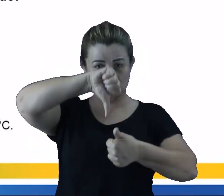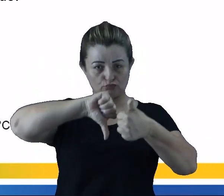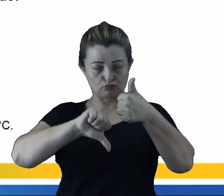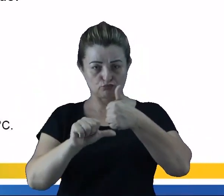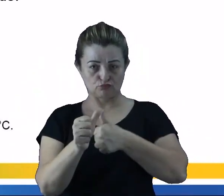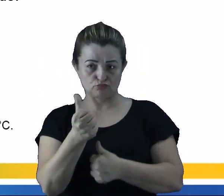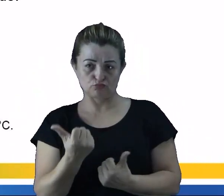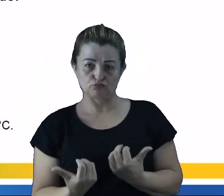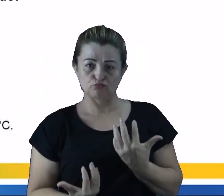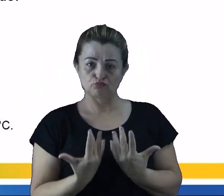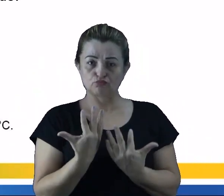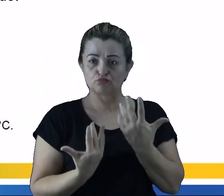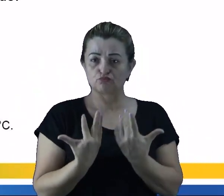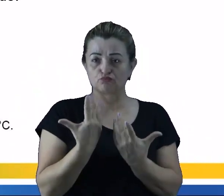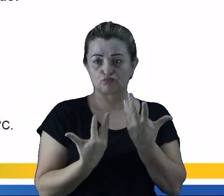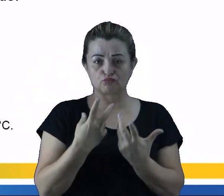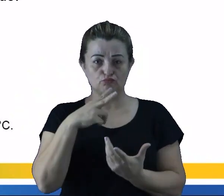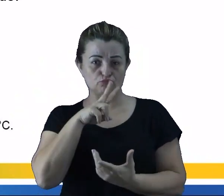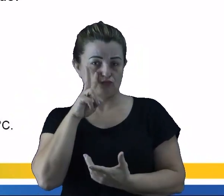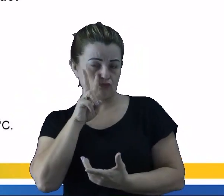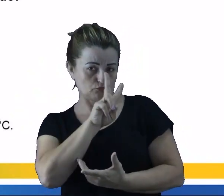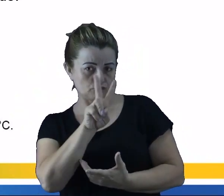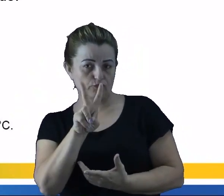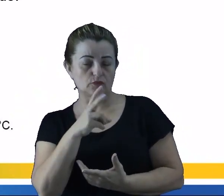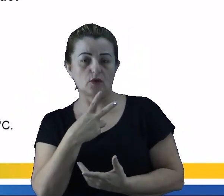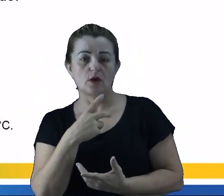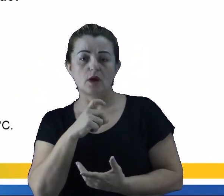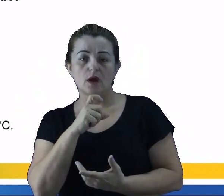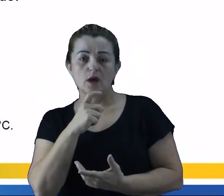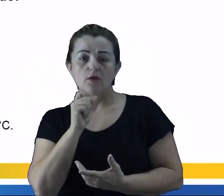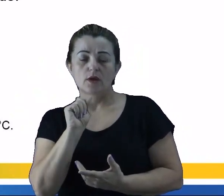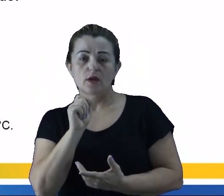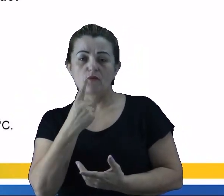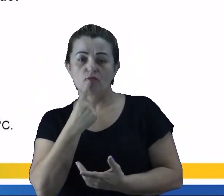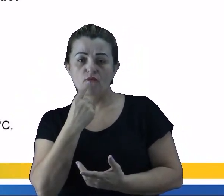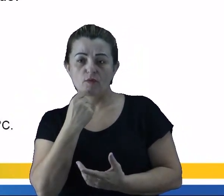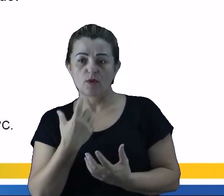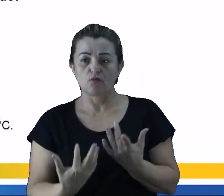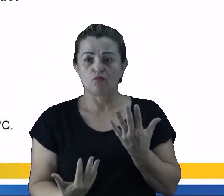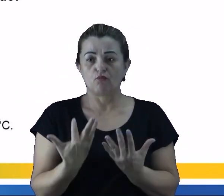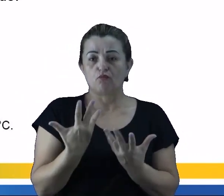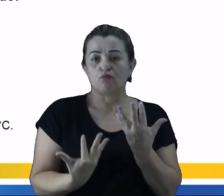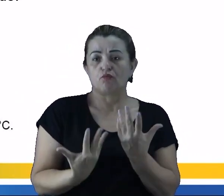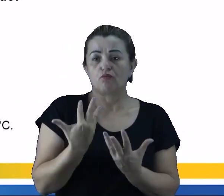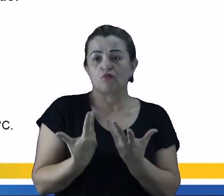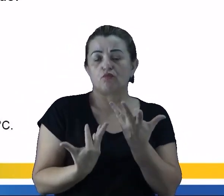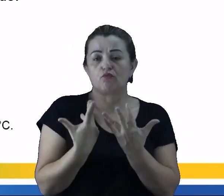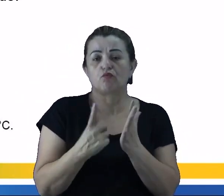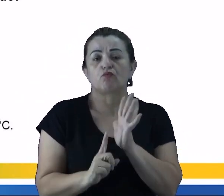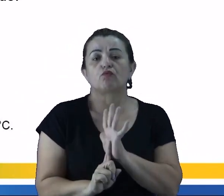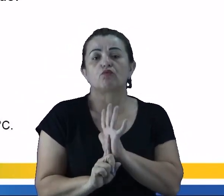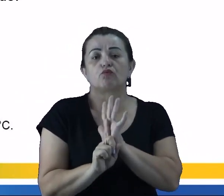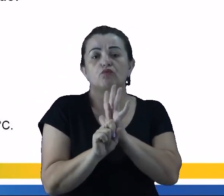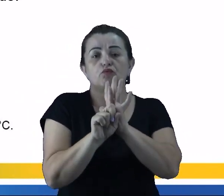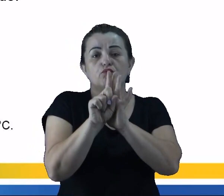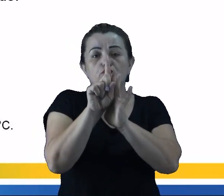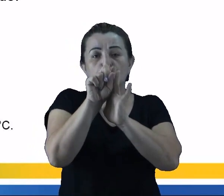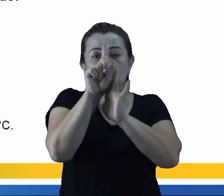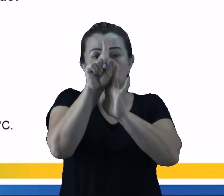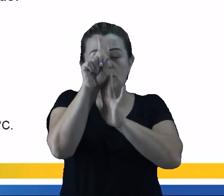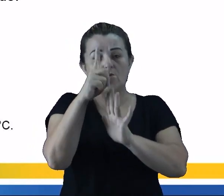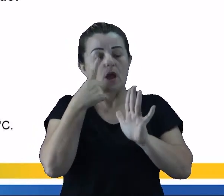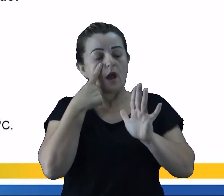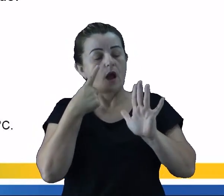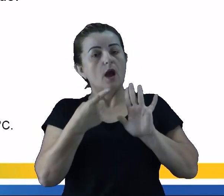entrem em ebulição. Então, aqui a gente vai ter o líquido, ele vai entrar em ebulição, a gente vai conferir aqui a temperatura nesse